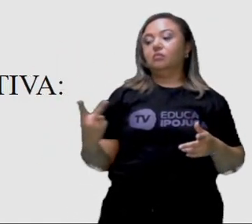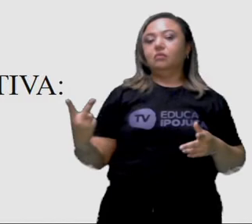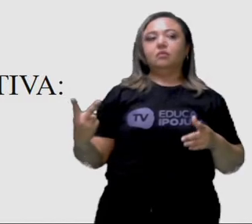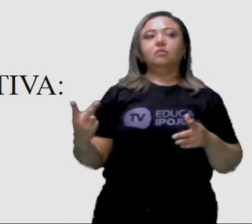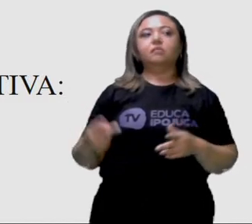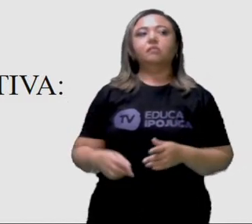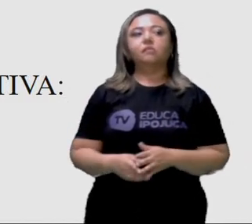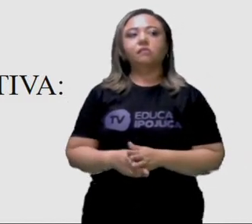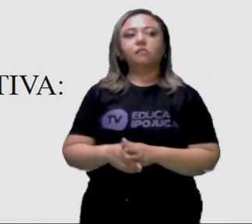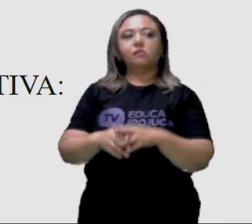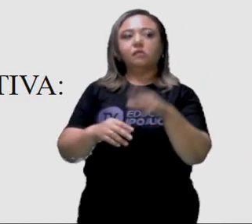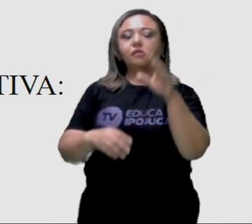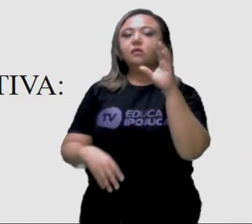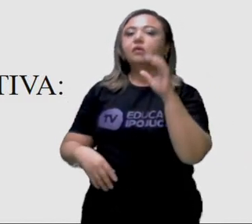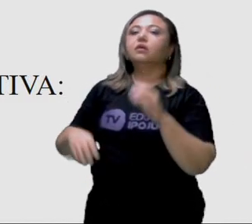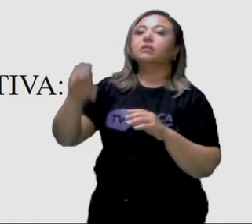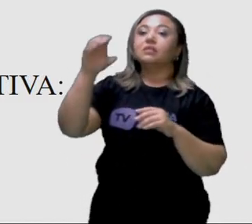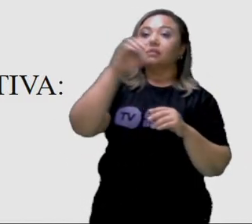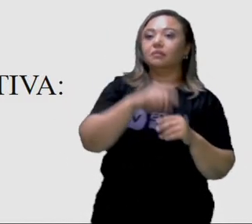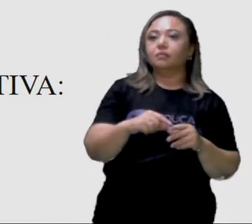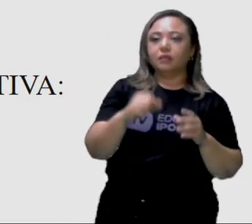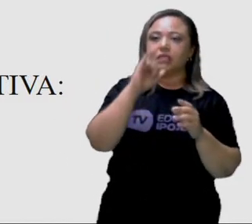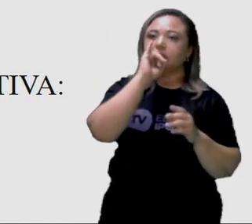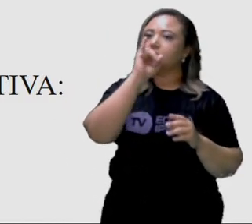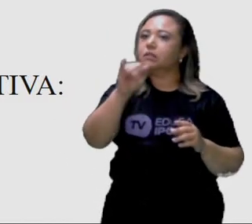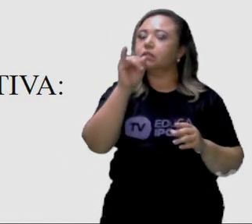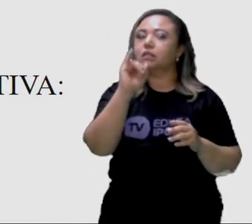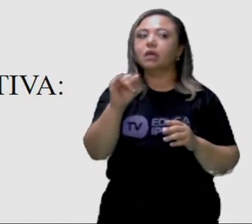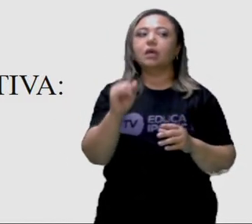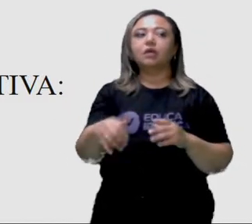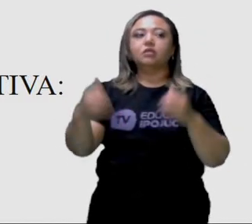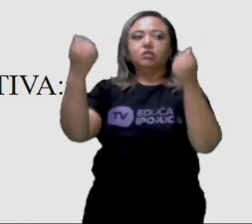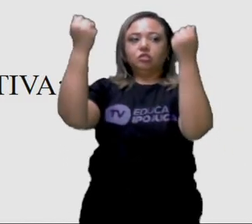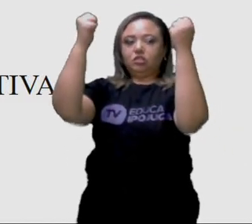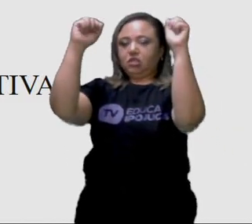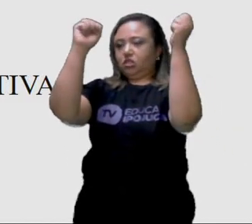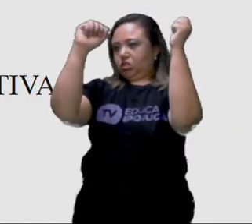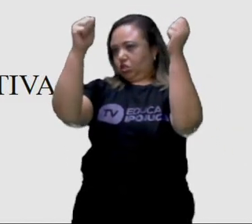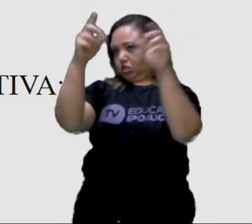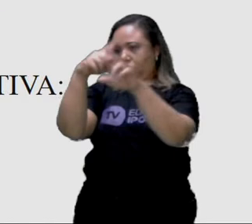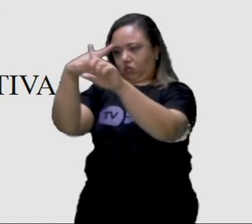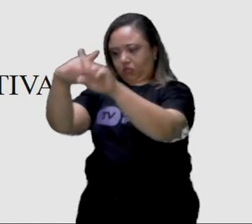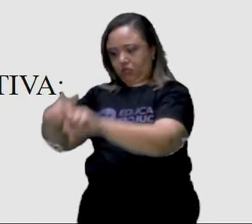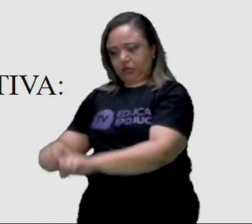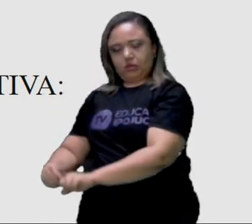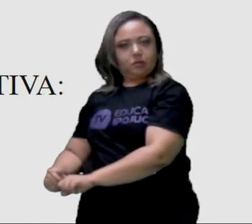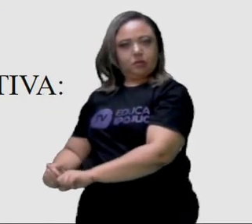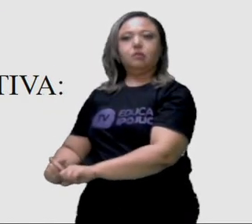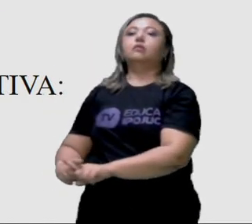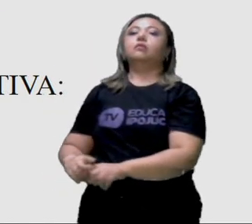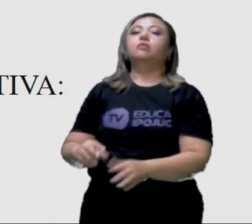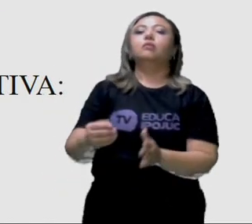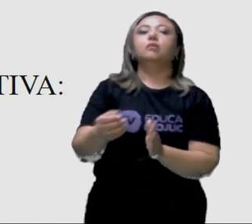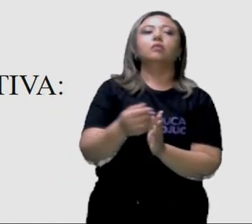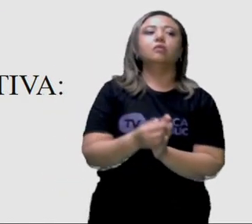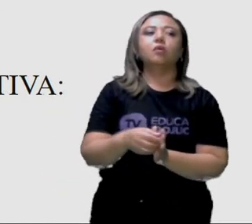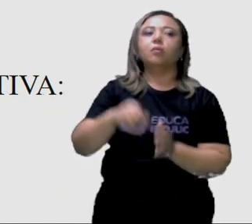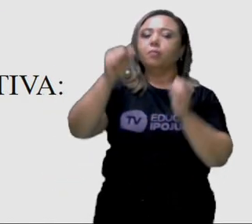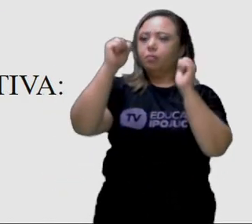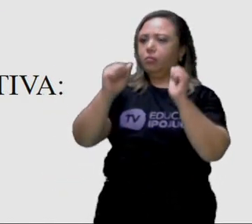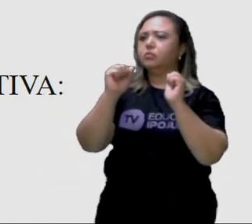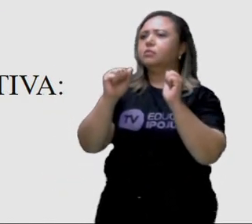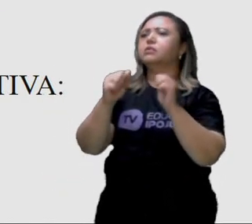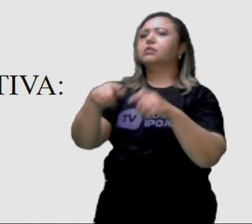Cite tipos de ginástica competitiva, que você conhece, pode ser aqueles que a gente viu na aula de hoje, pode ser